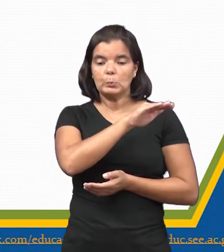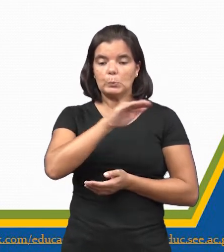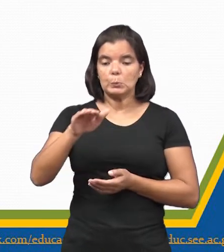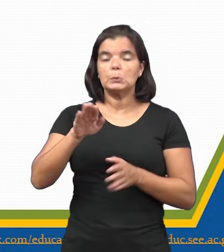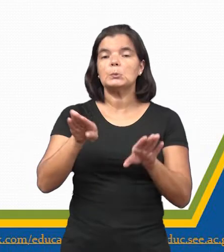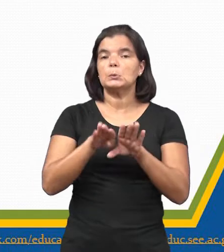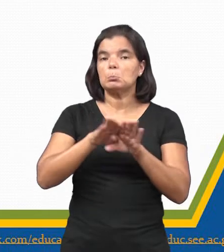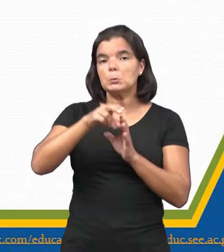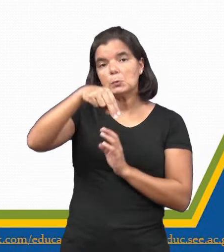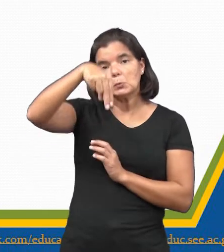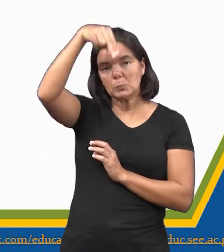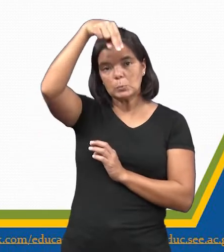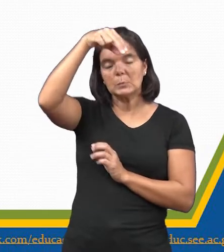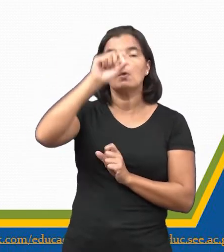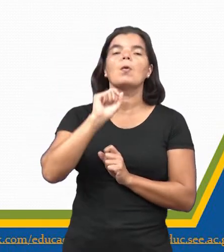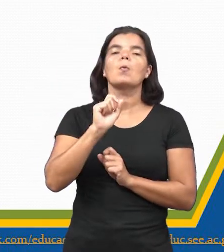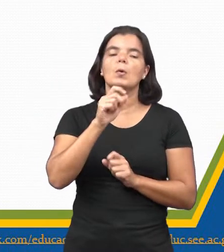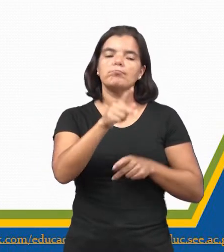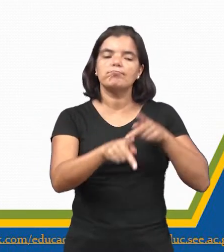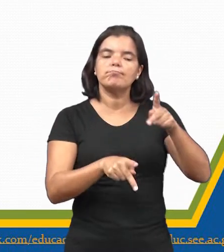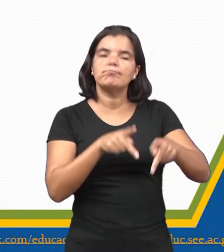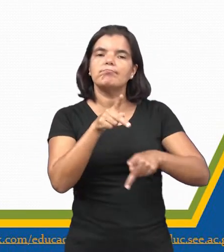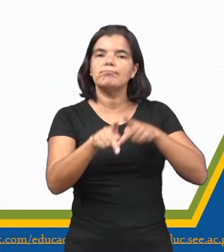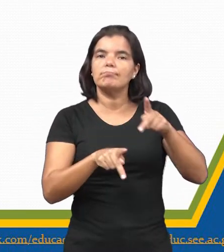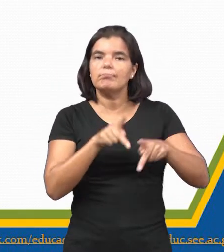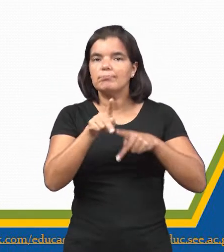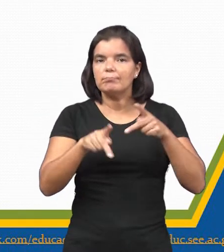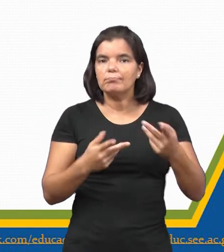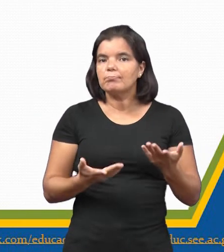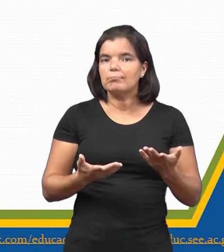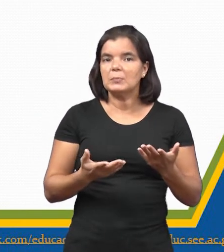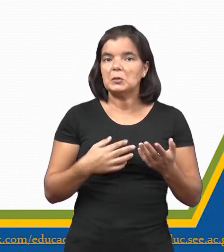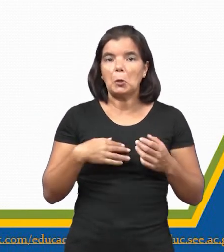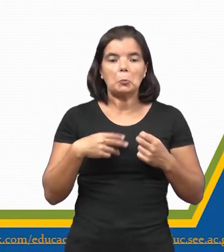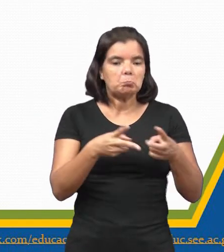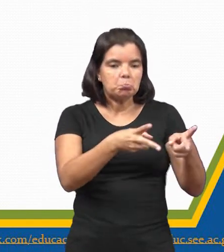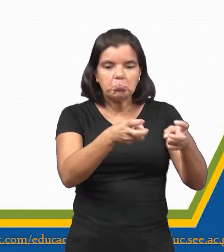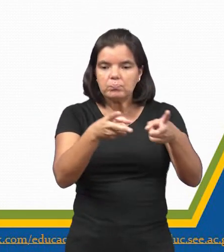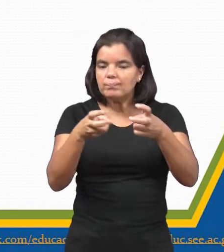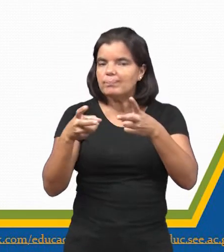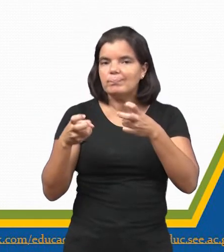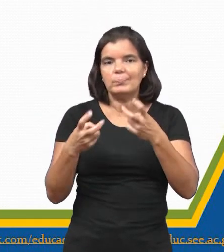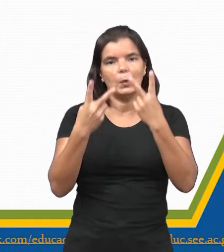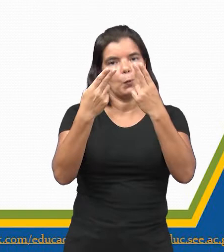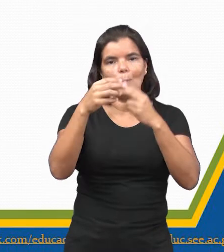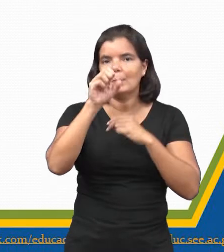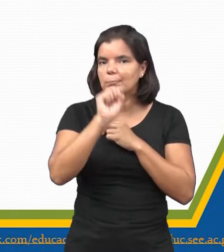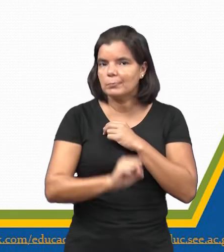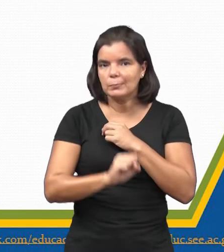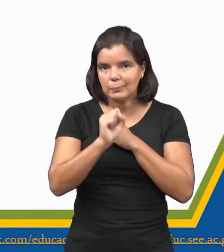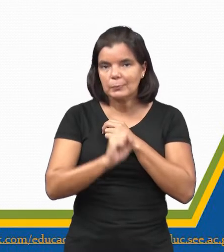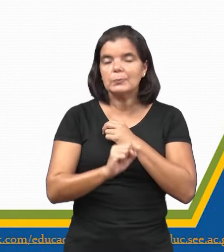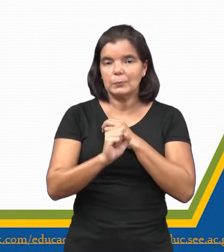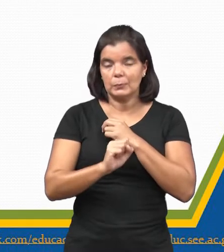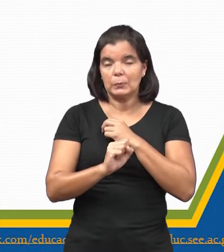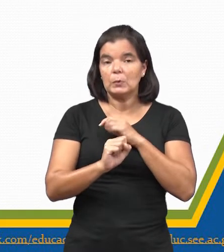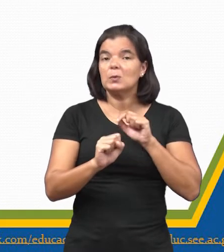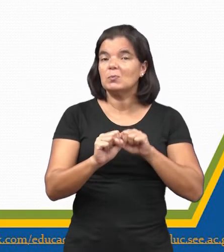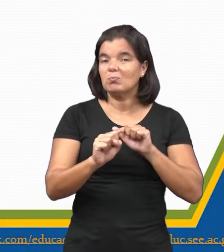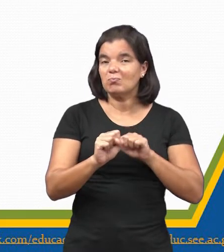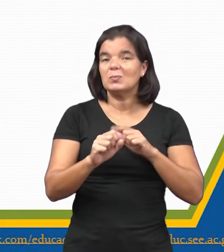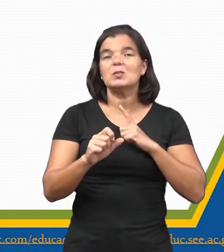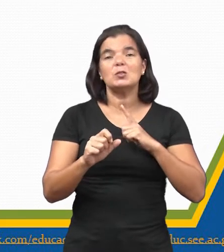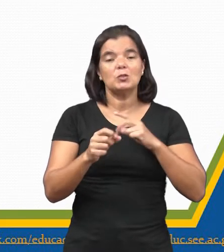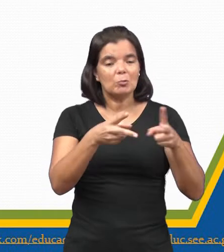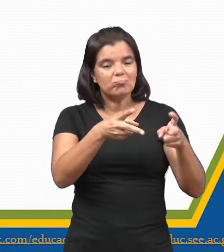do norte eram colônias de povoamento, né? Portanto, não eram exploradas como as do sul. As colônias do sul tinham